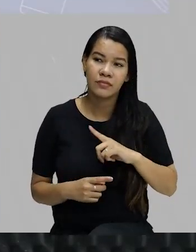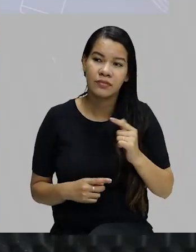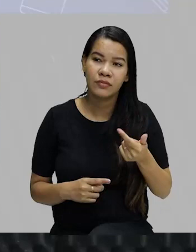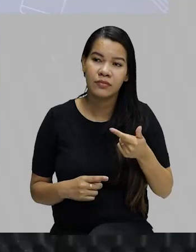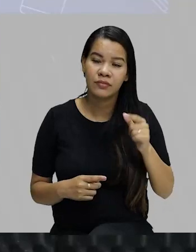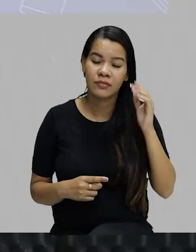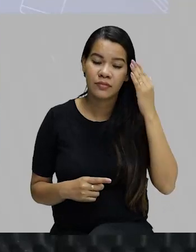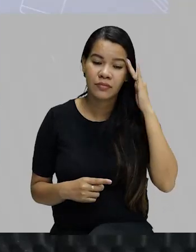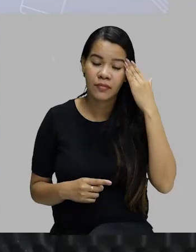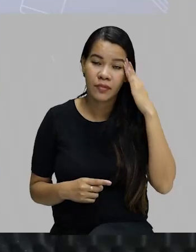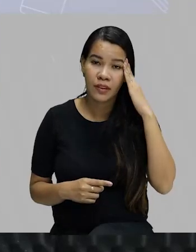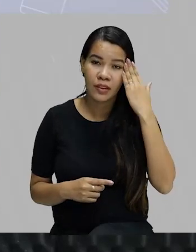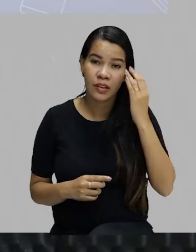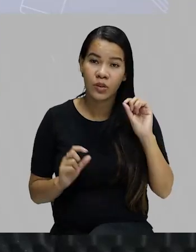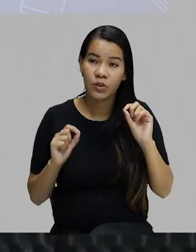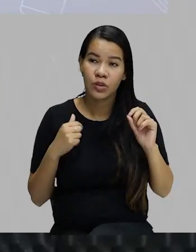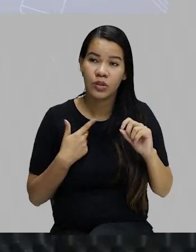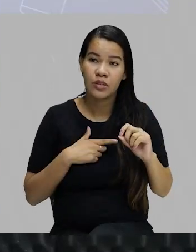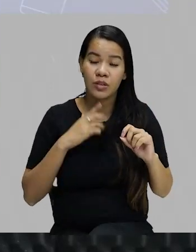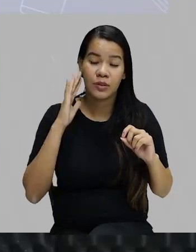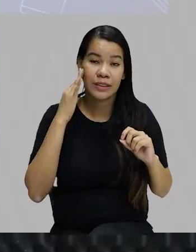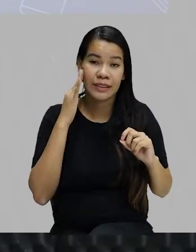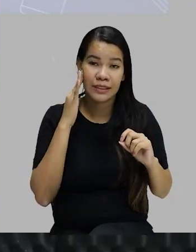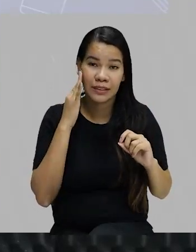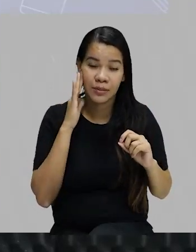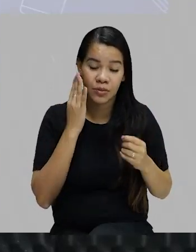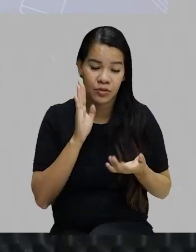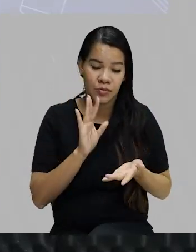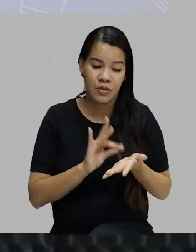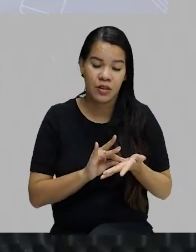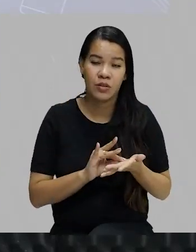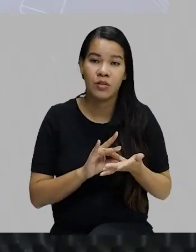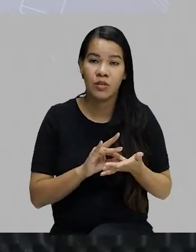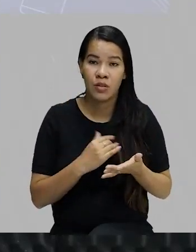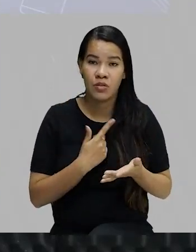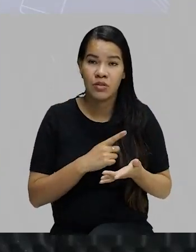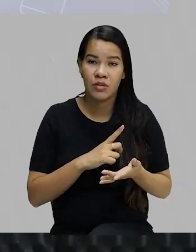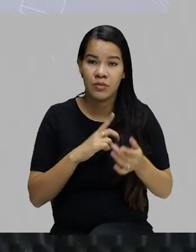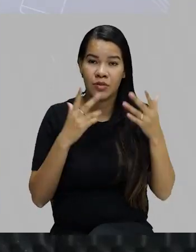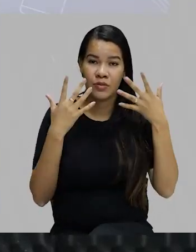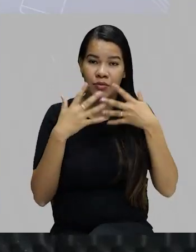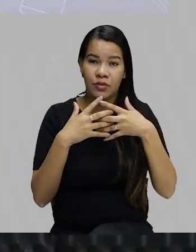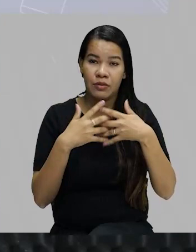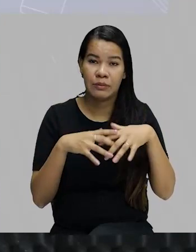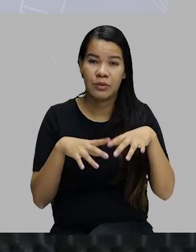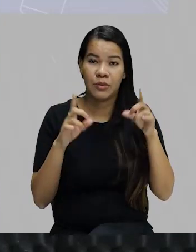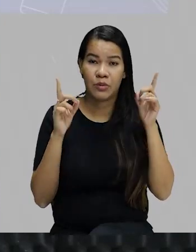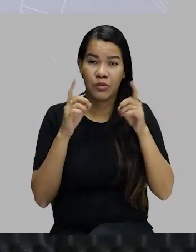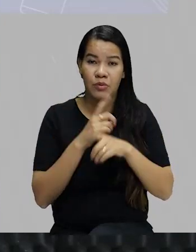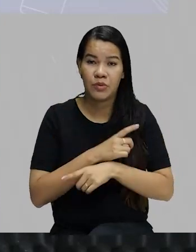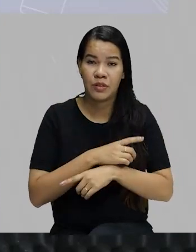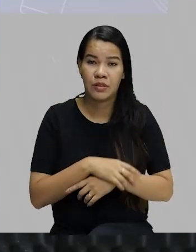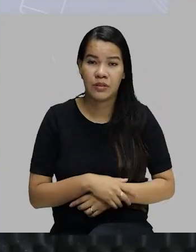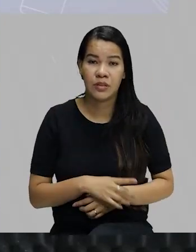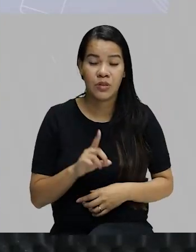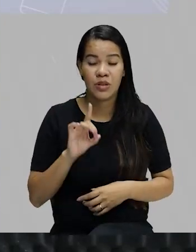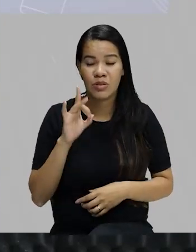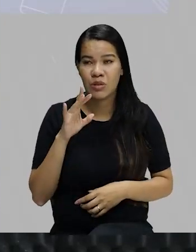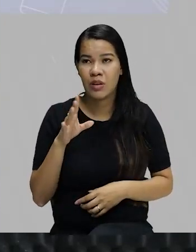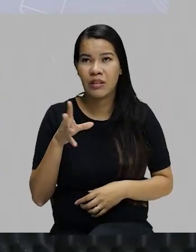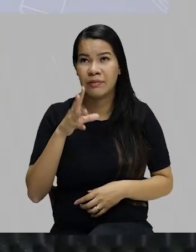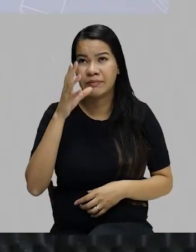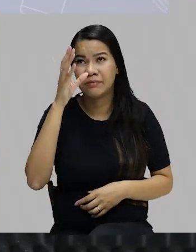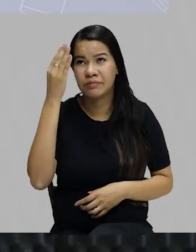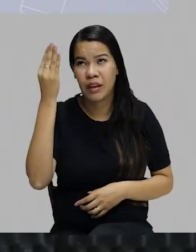compreende. E aquilo que a gente não compreende, a gente sente dificuldade. Então, não adianta só decorar o conteúdo, você